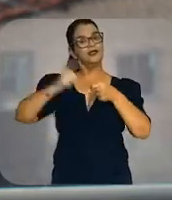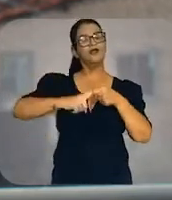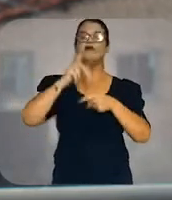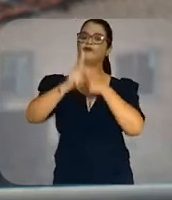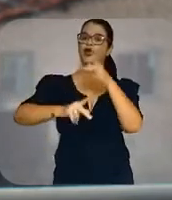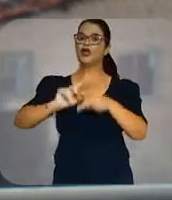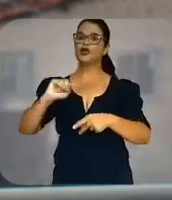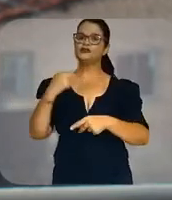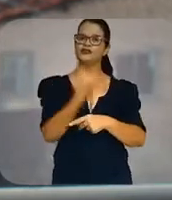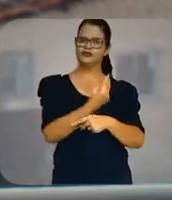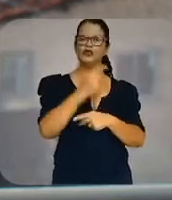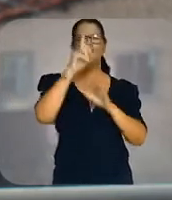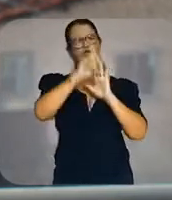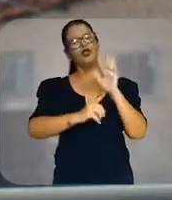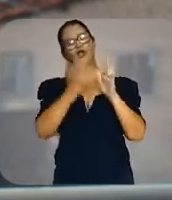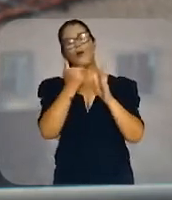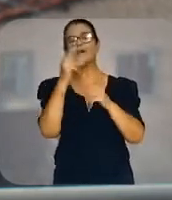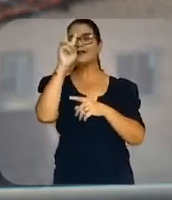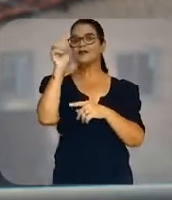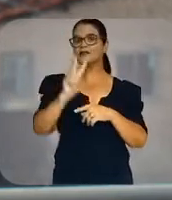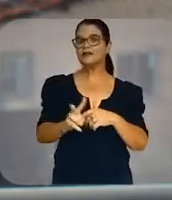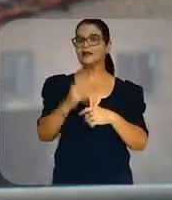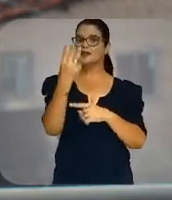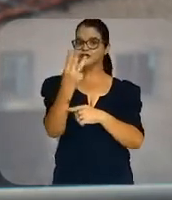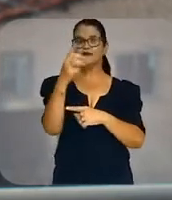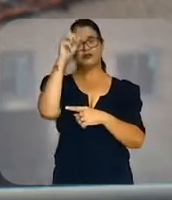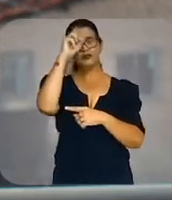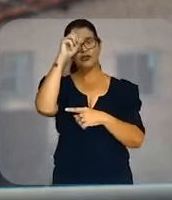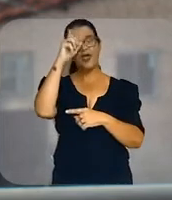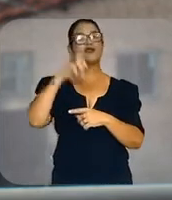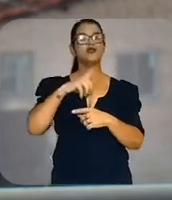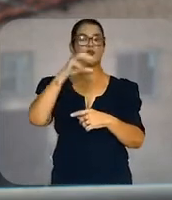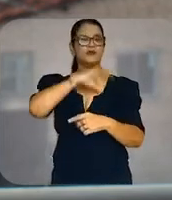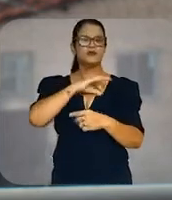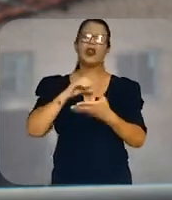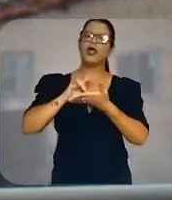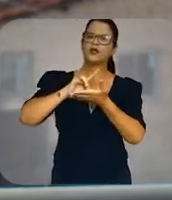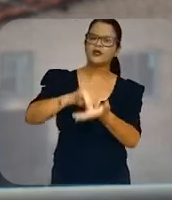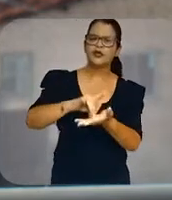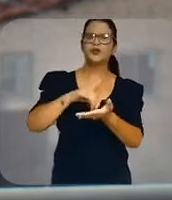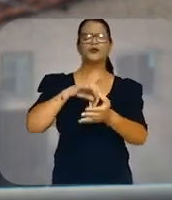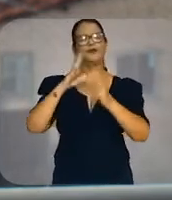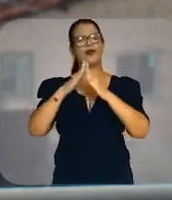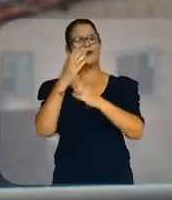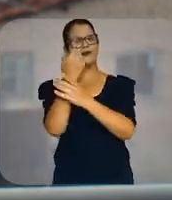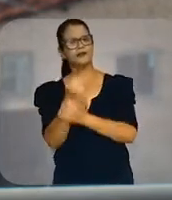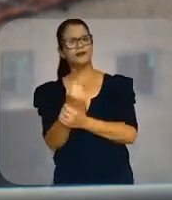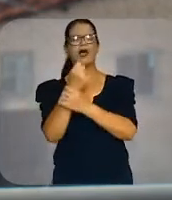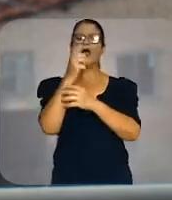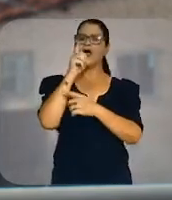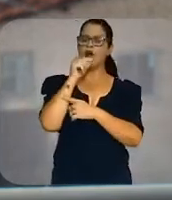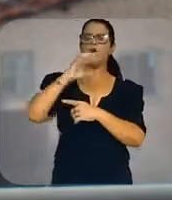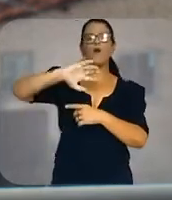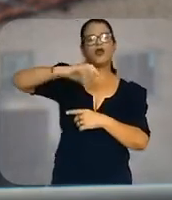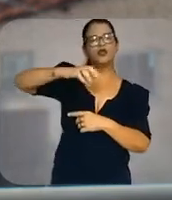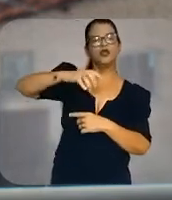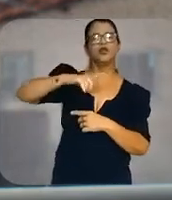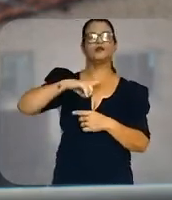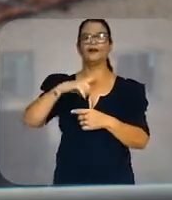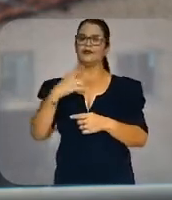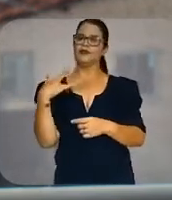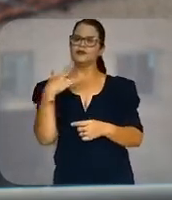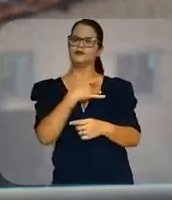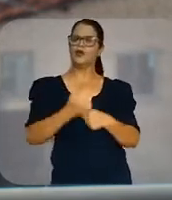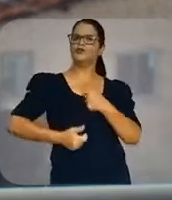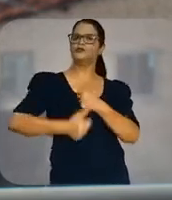devolver à nossa gente o direito de comer três refeições ao dia, de um salário digno, de uma casa segura, com água na torneira